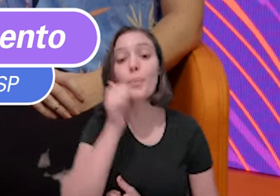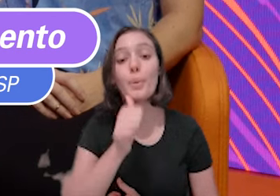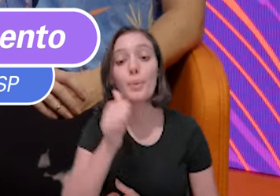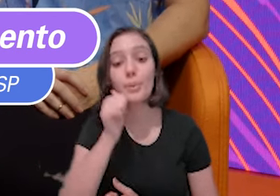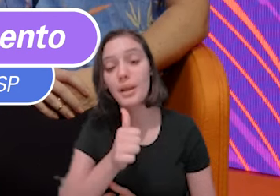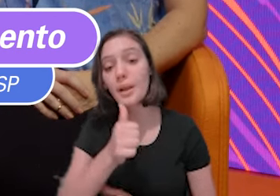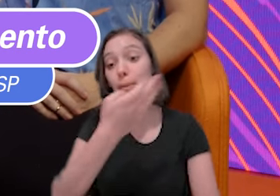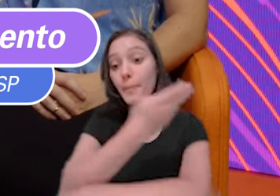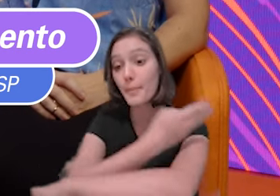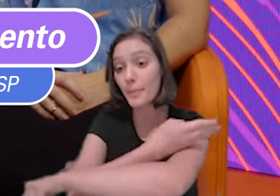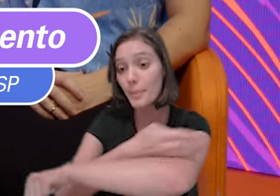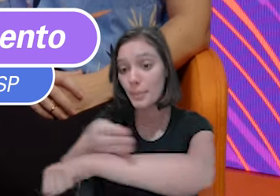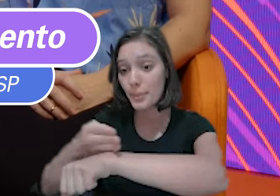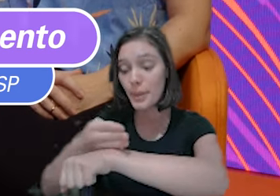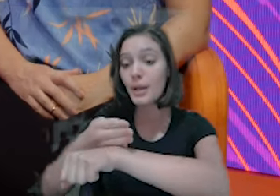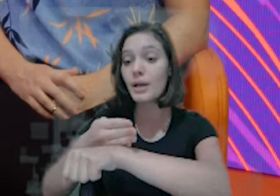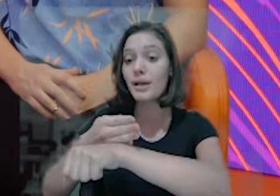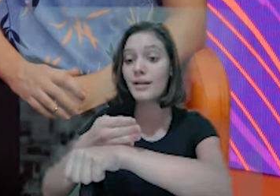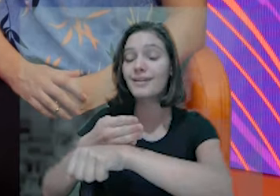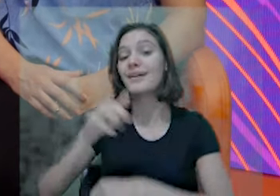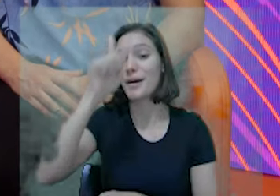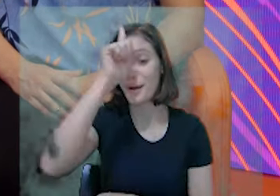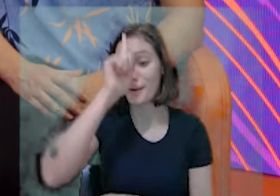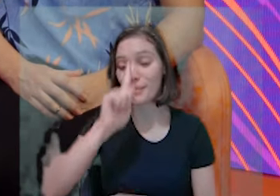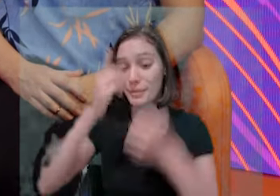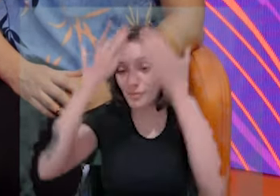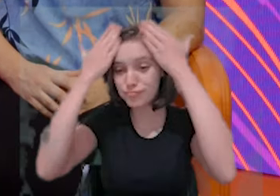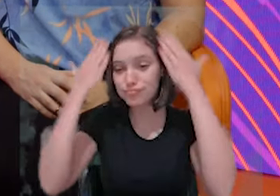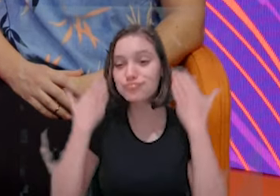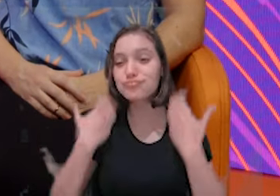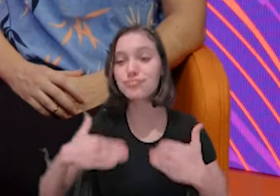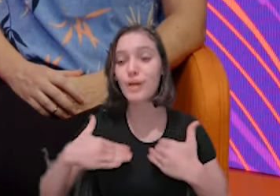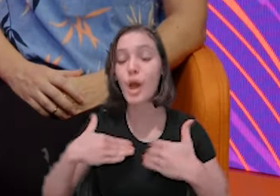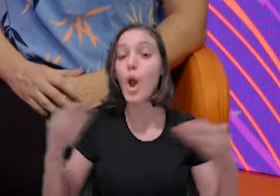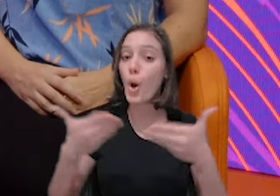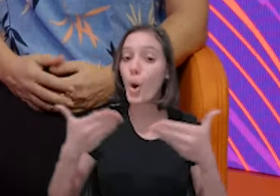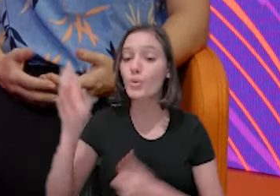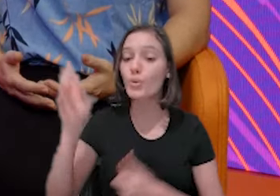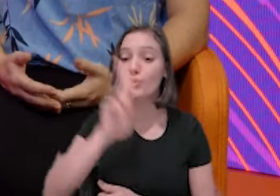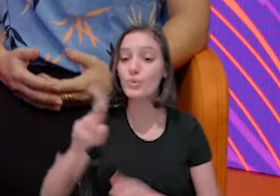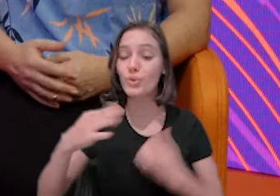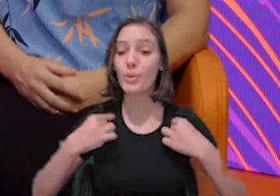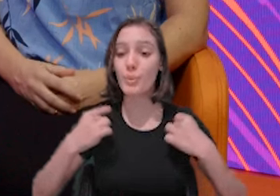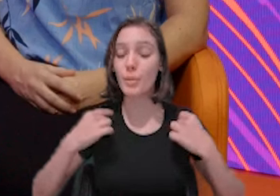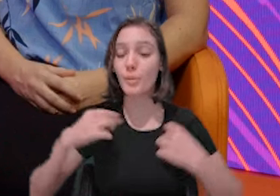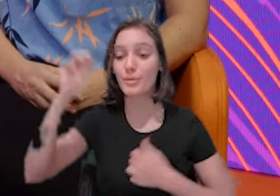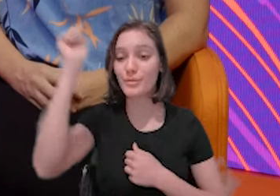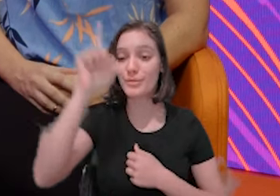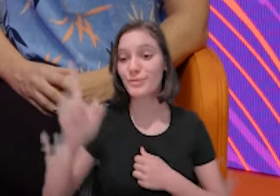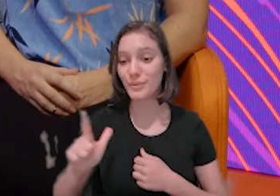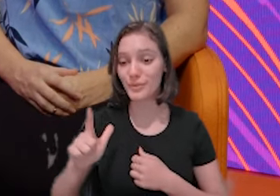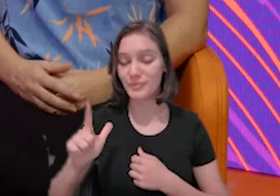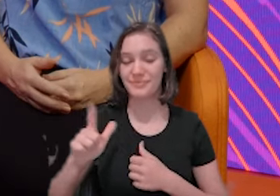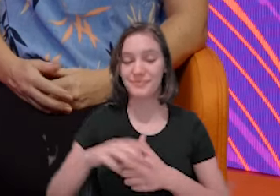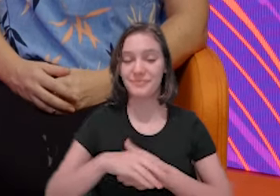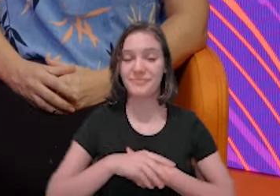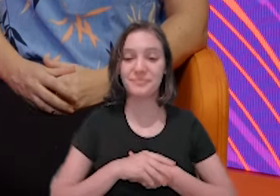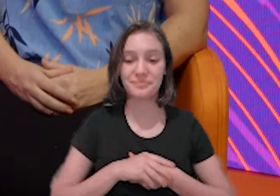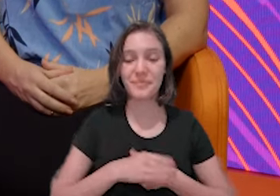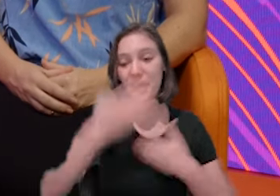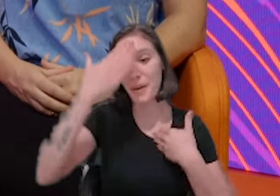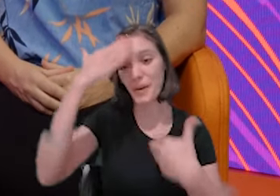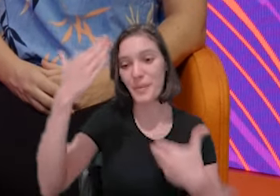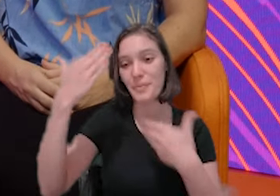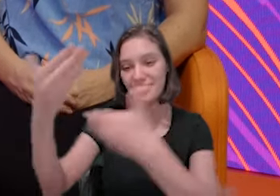sou uma mulher branca, loira, de cabelo liso, comprido e estou hoje vestindo uma blusa azul e uma saia